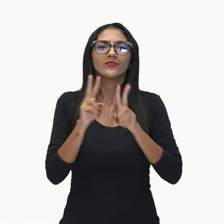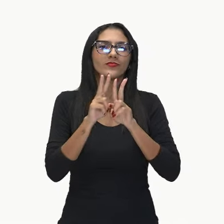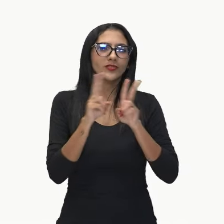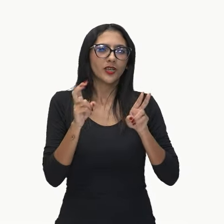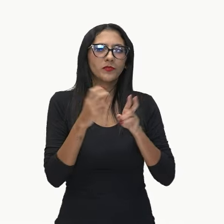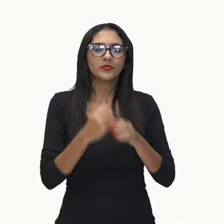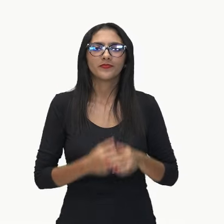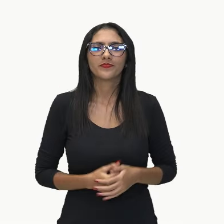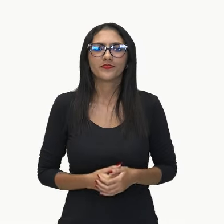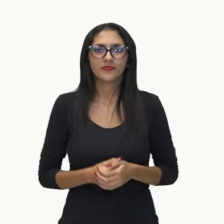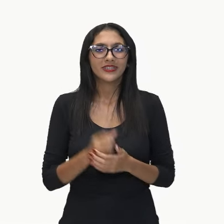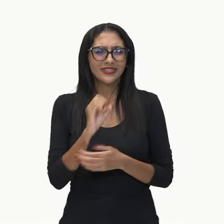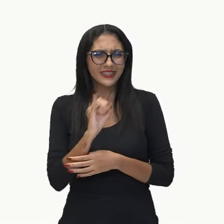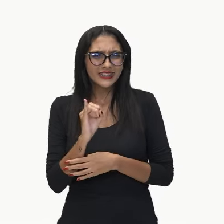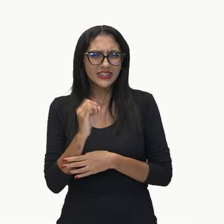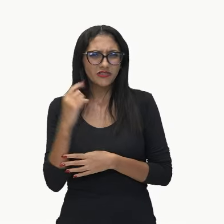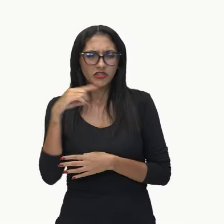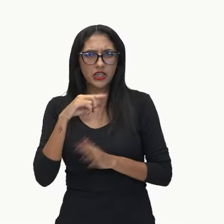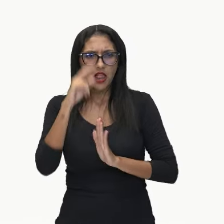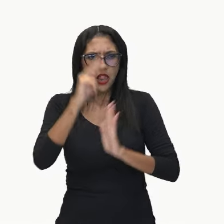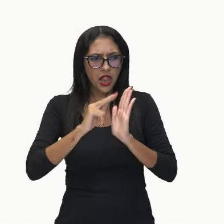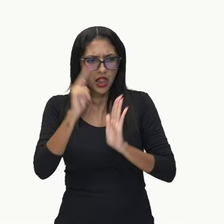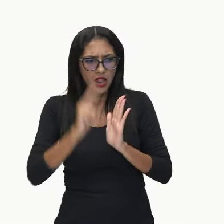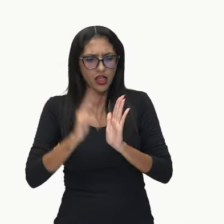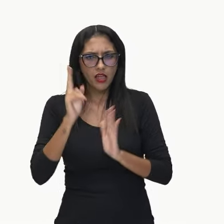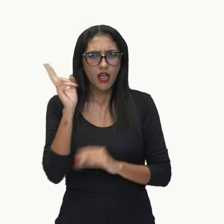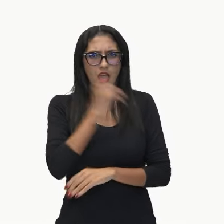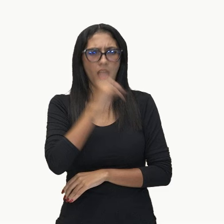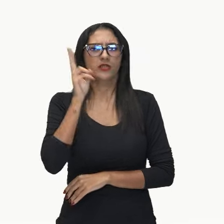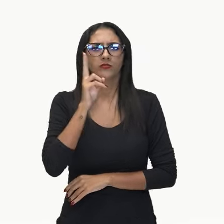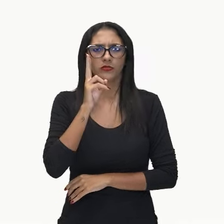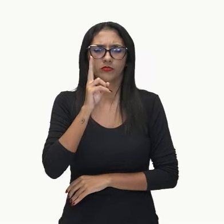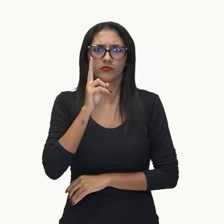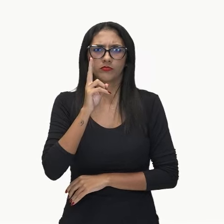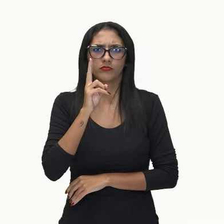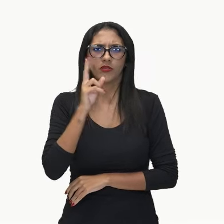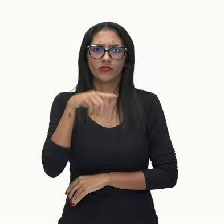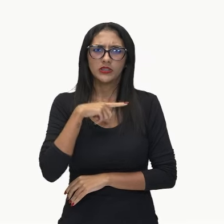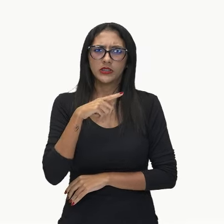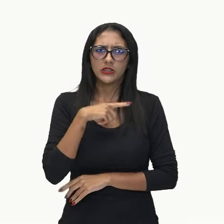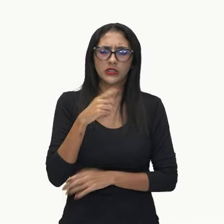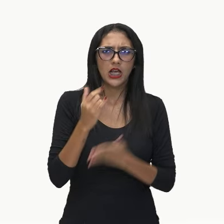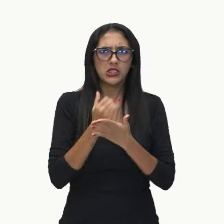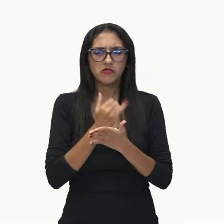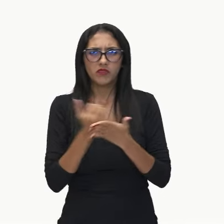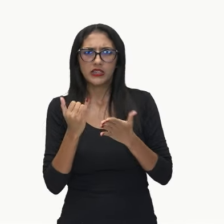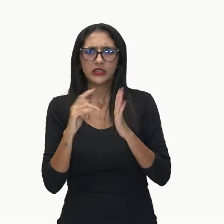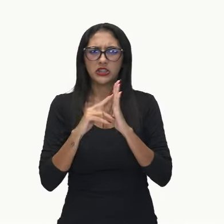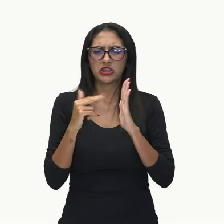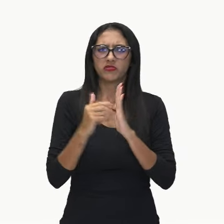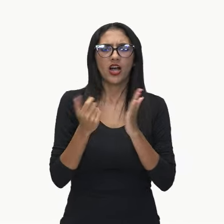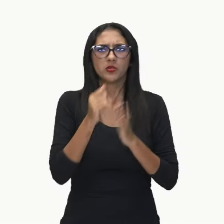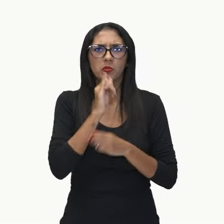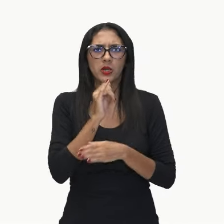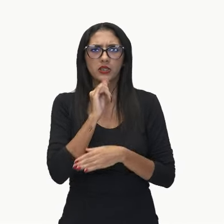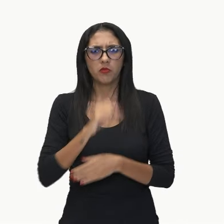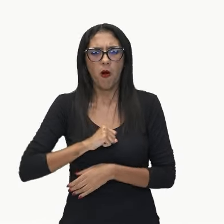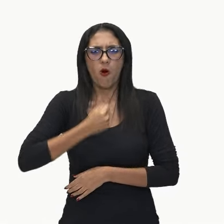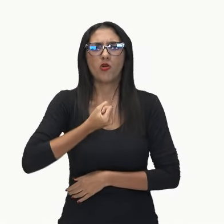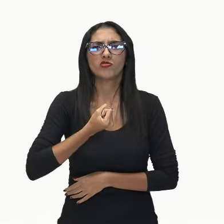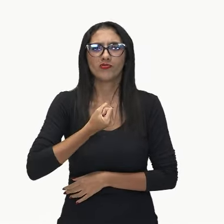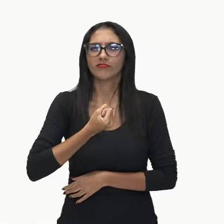ler de maneira um pouco rápida, você pode escutar Ode ao Burguês. Então já começa por aí, né?